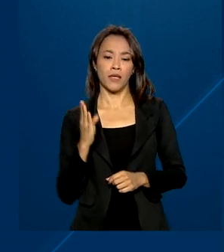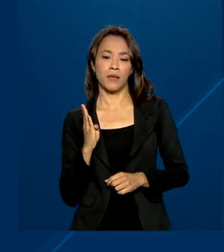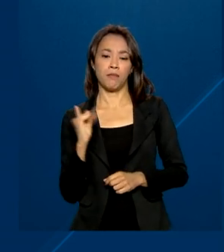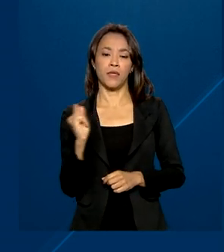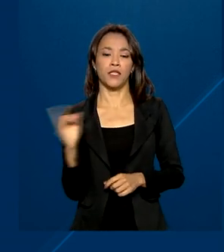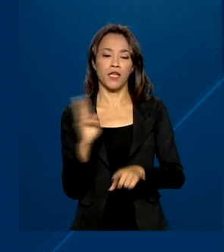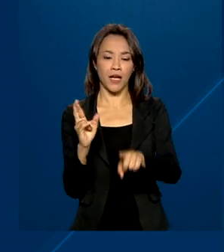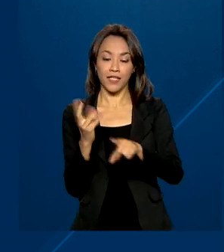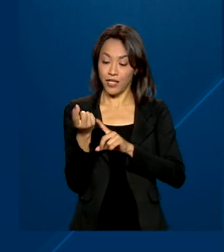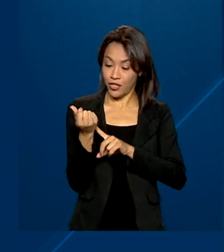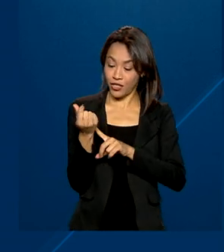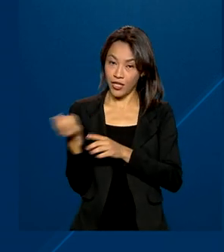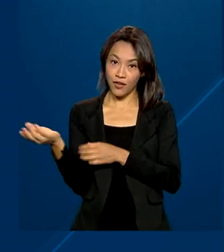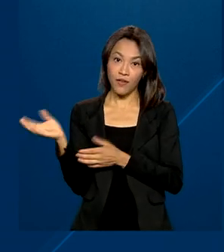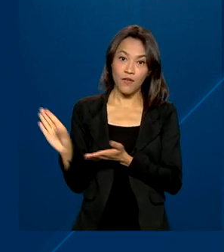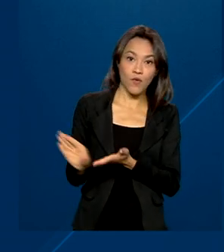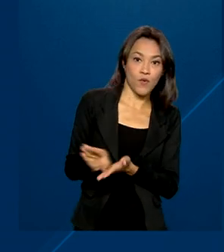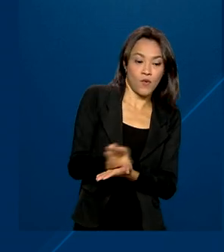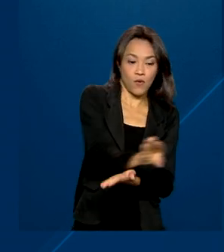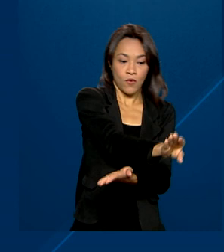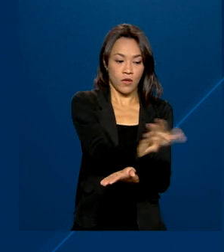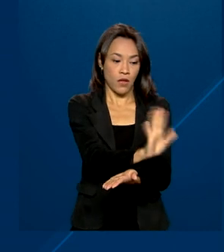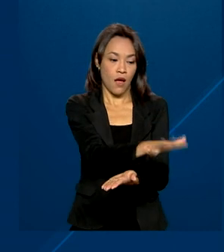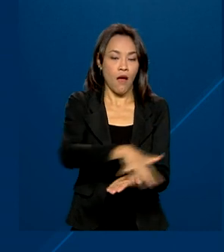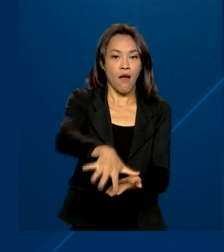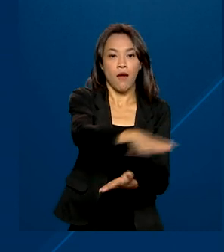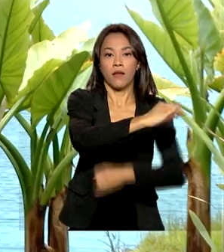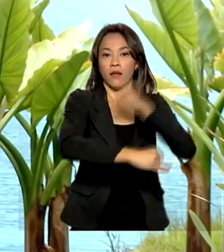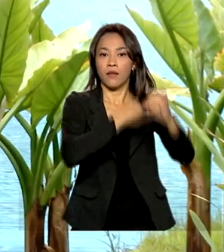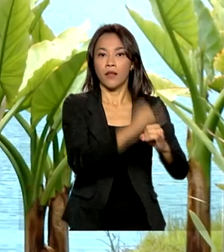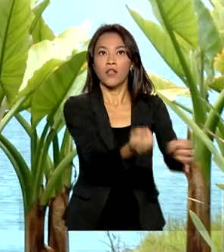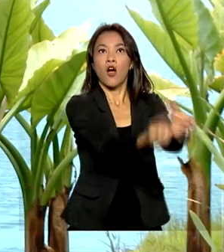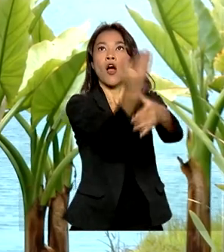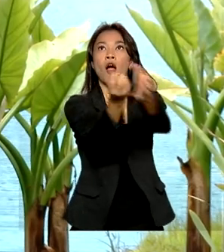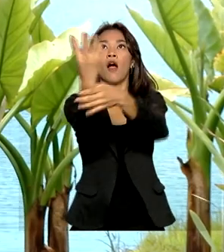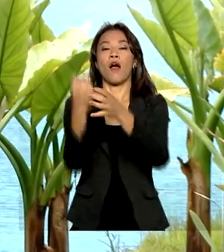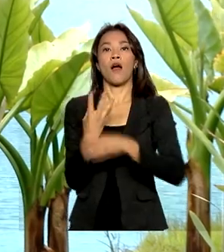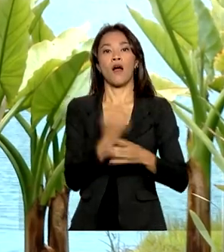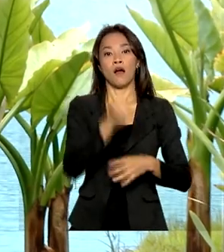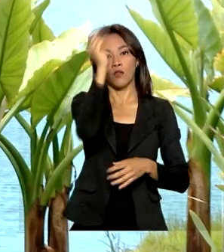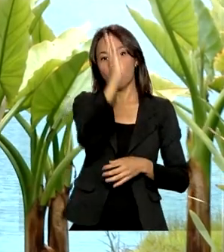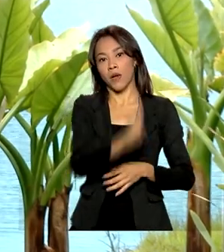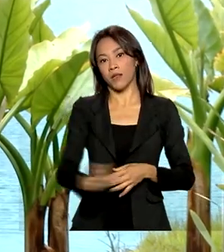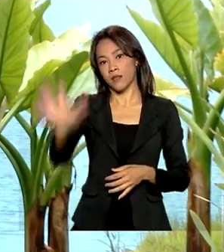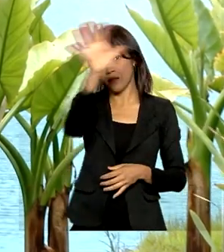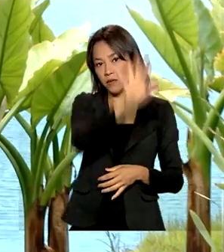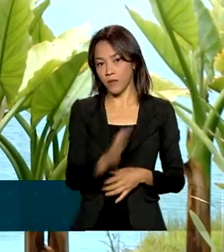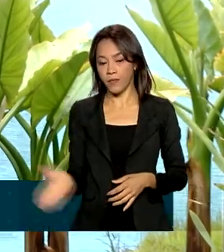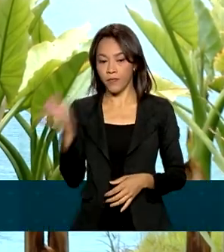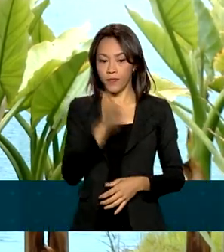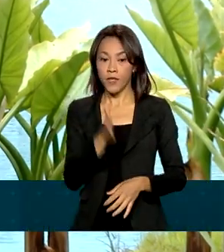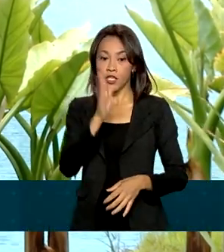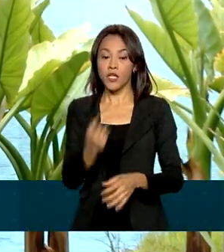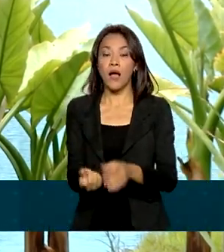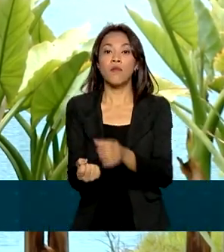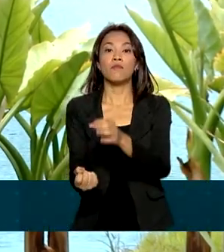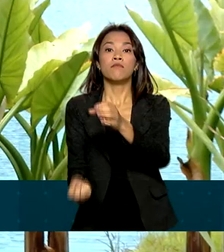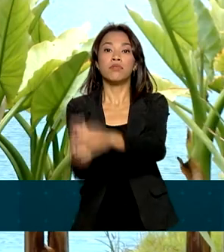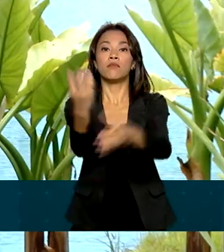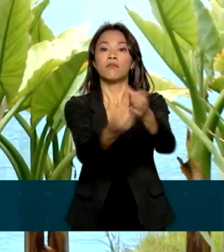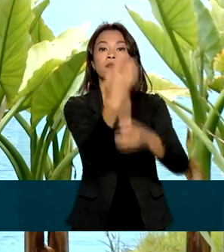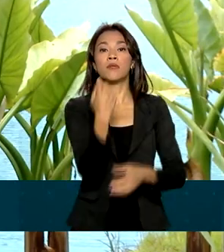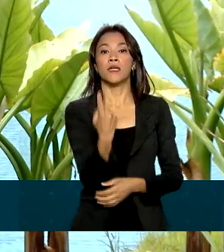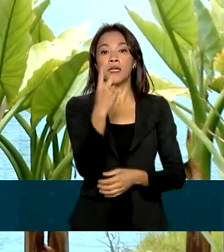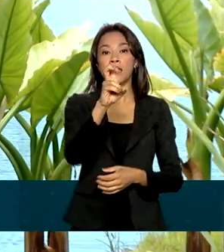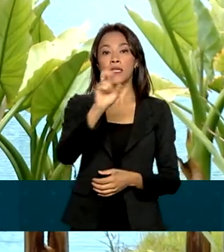serão revertidos em investimentos em conectividade. O programa Internet Brasil instalou 15 mil pontos de internet para